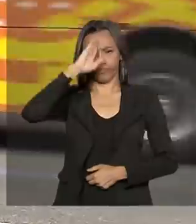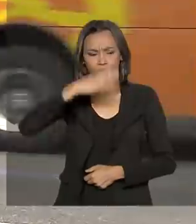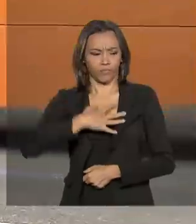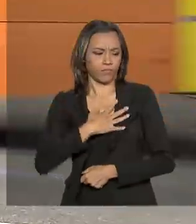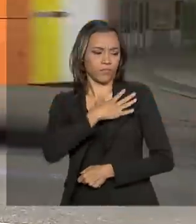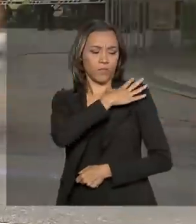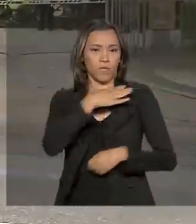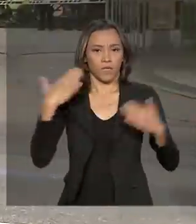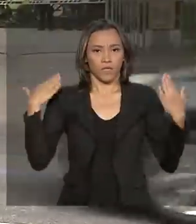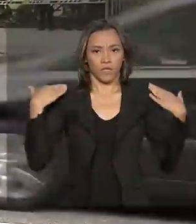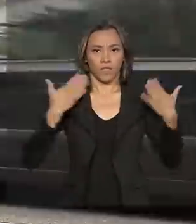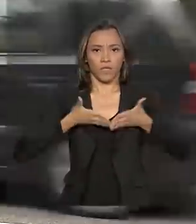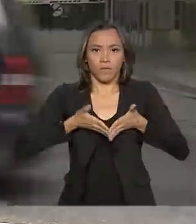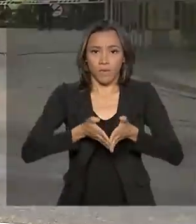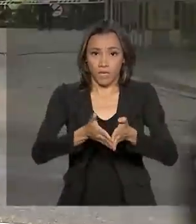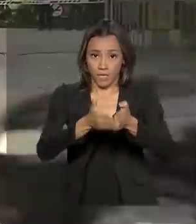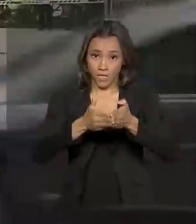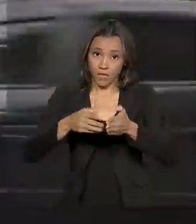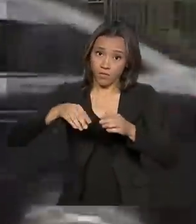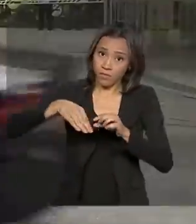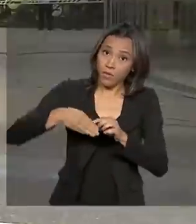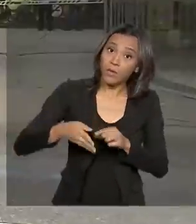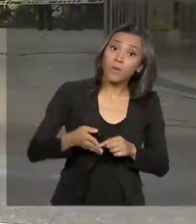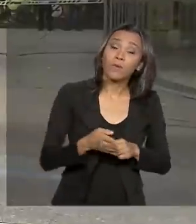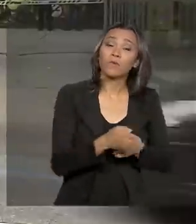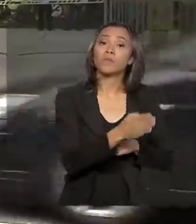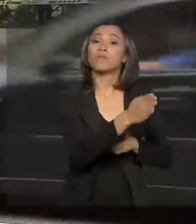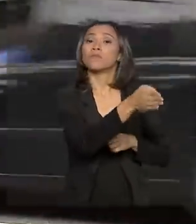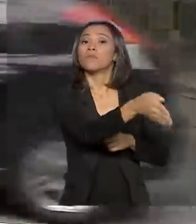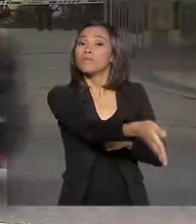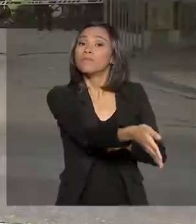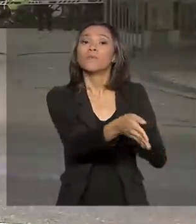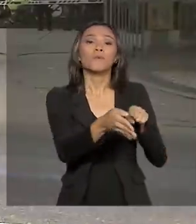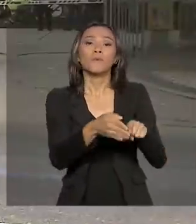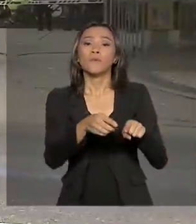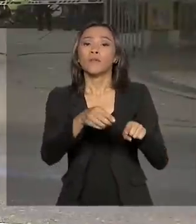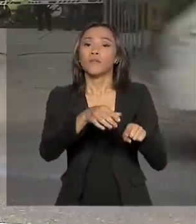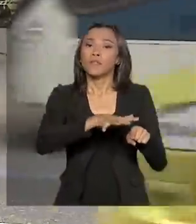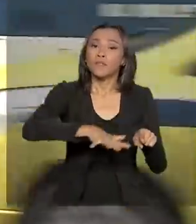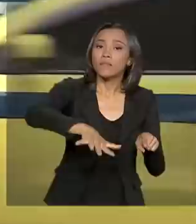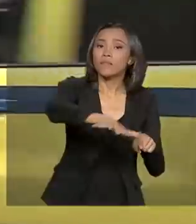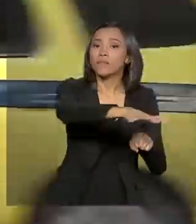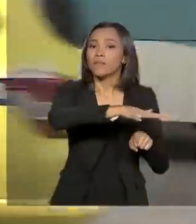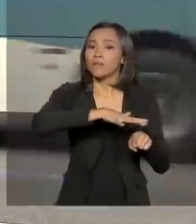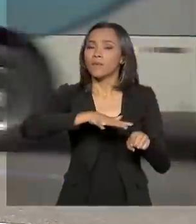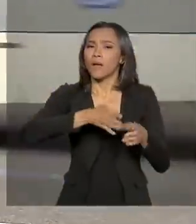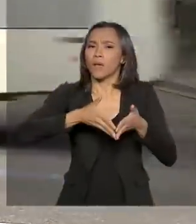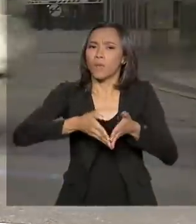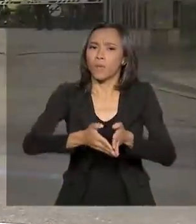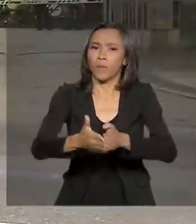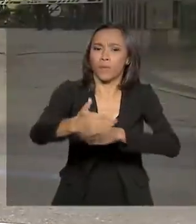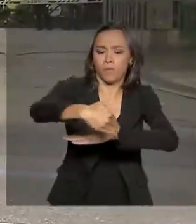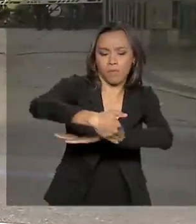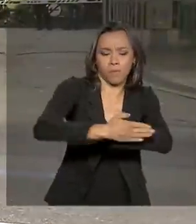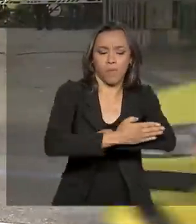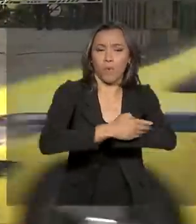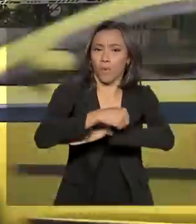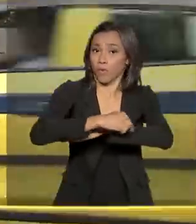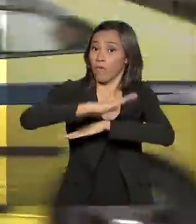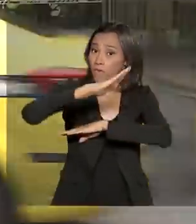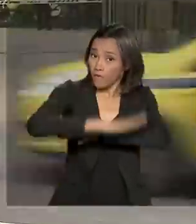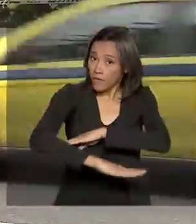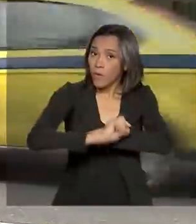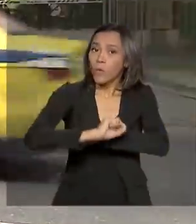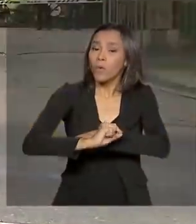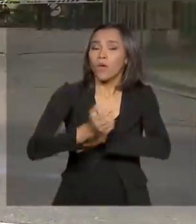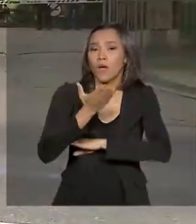esquadra, Ilkis Barbosa Júnior, no primeiro distrito naval, na Praça Mauá, na região portuária, onde ele vai ficar para um